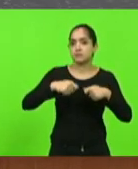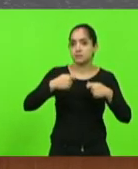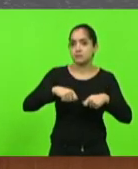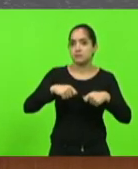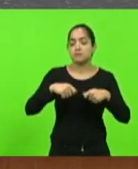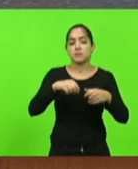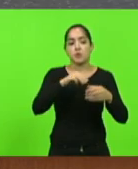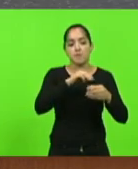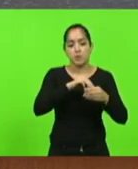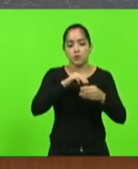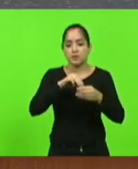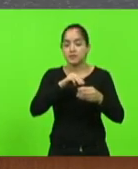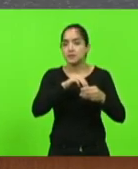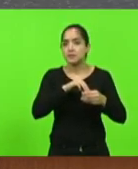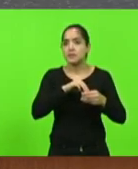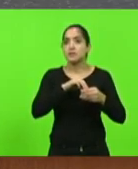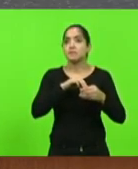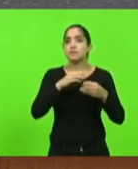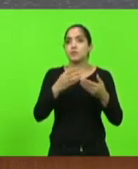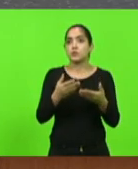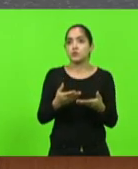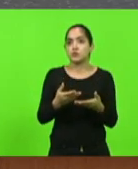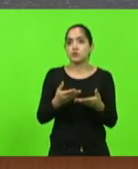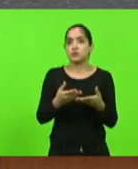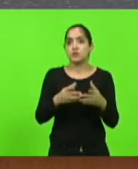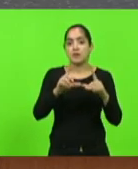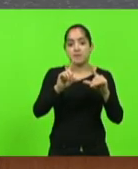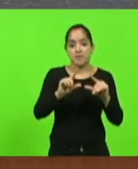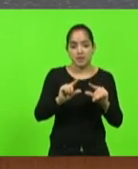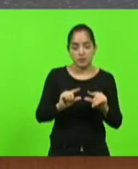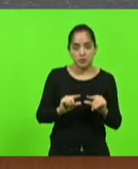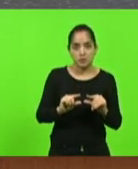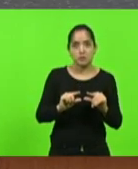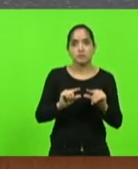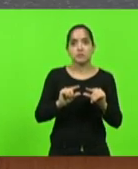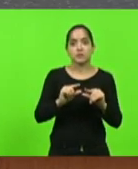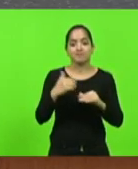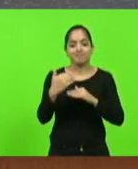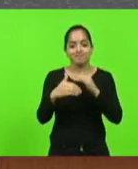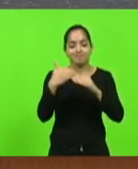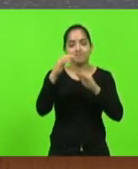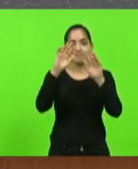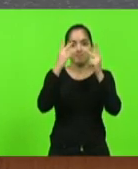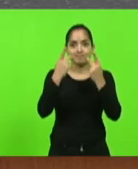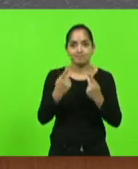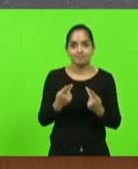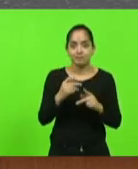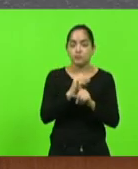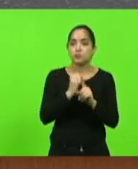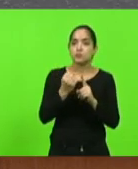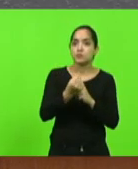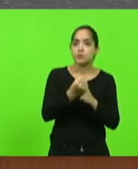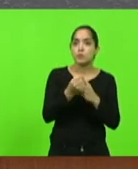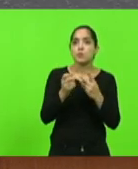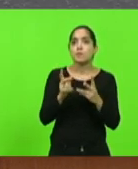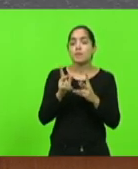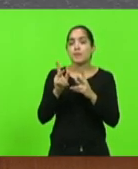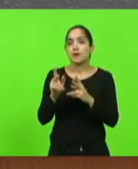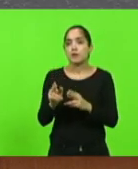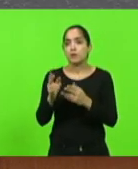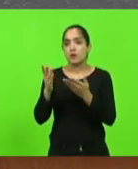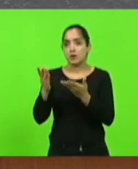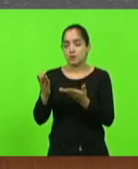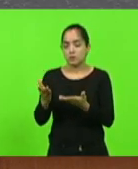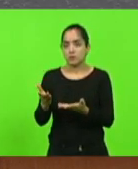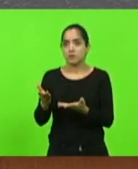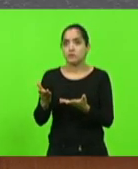municípios com menores índices de desenvolvimento humano e social, como foi o caso também, deputado